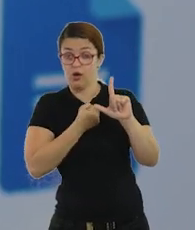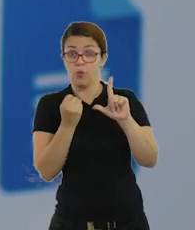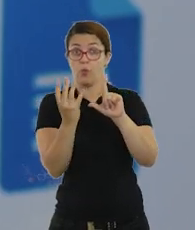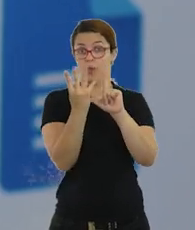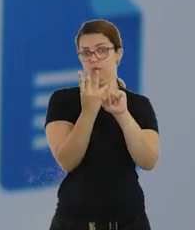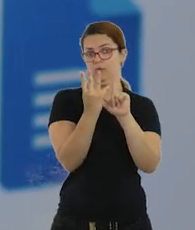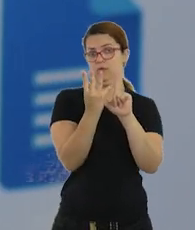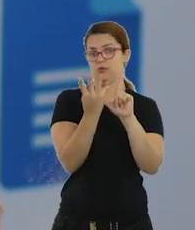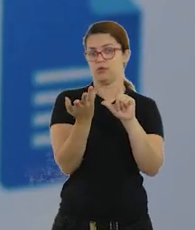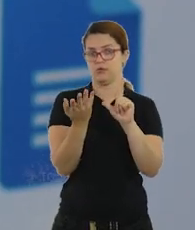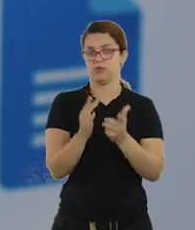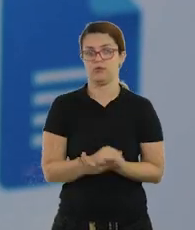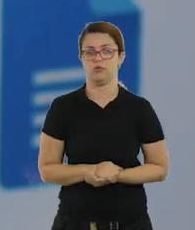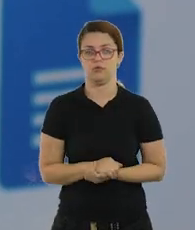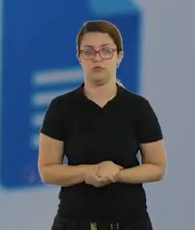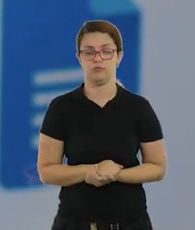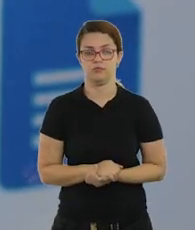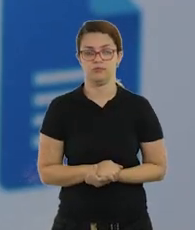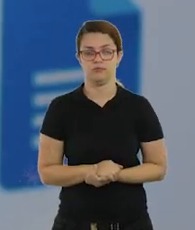quatro.